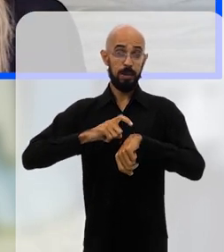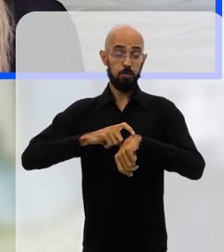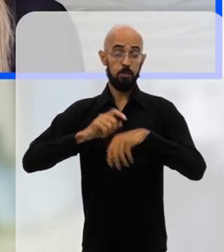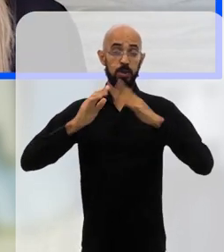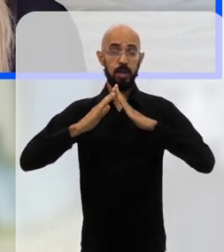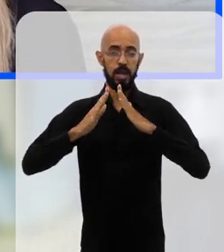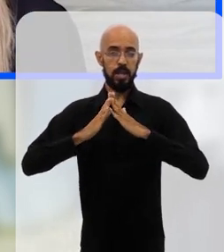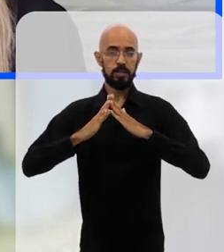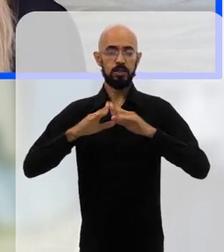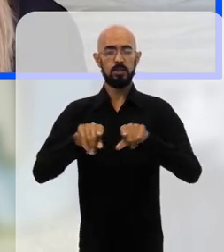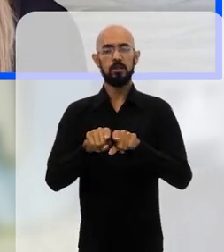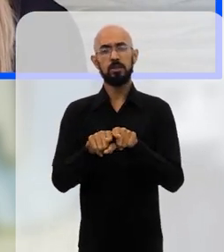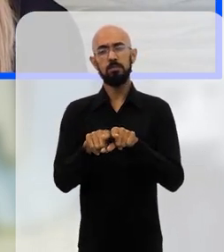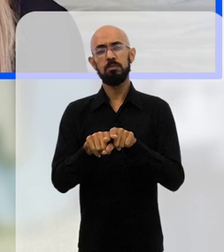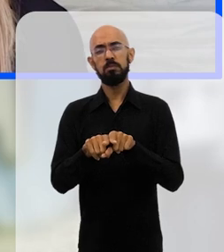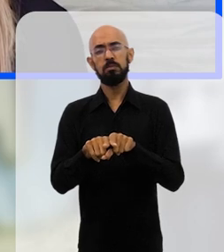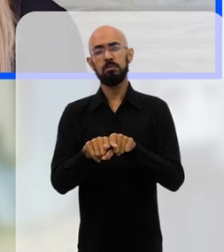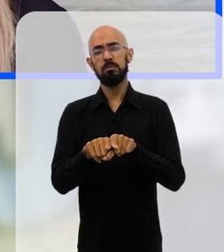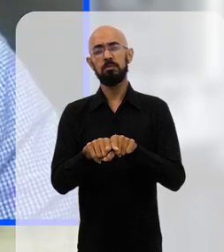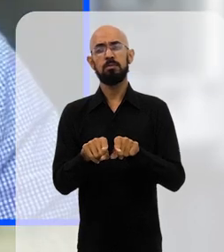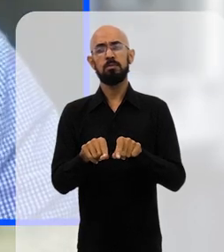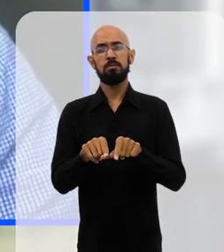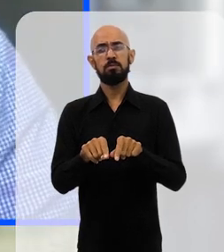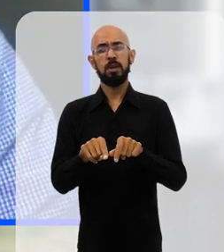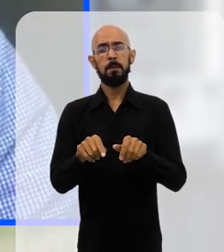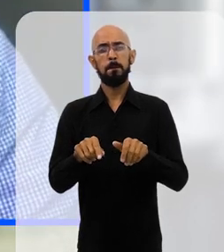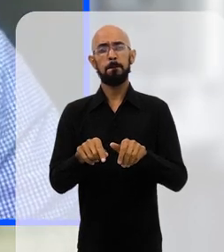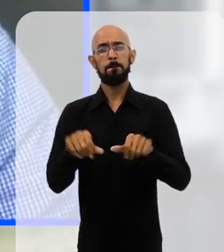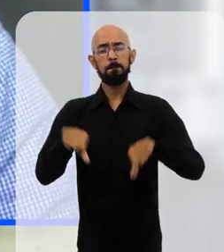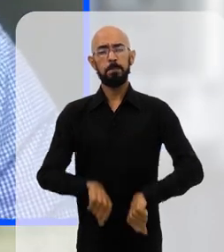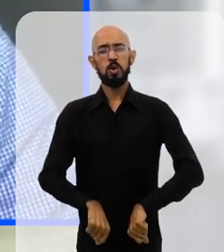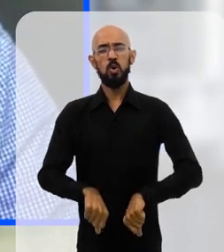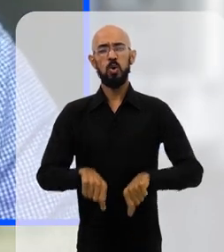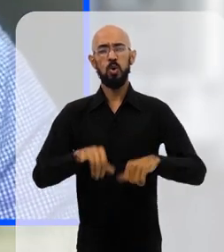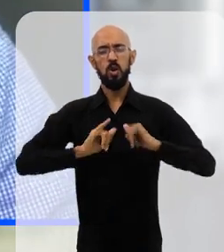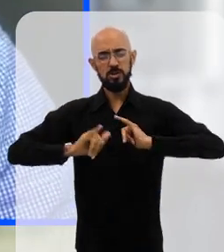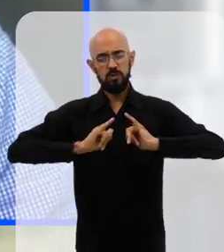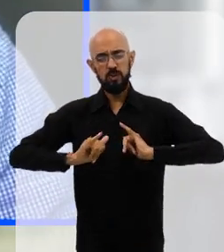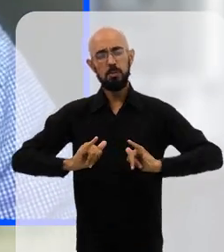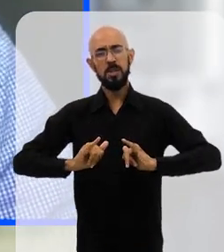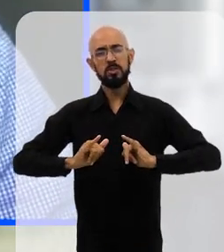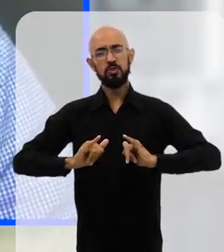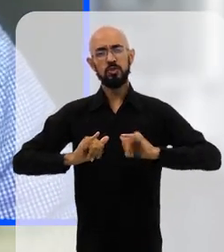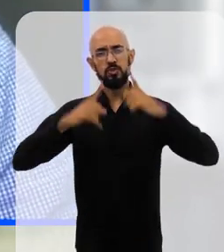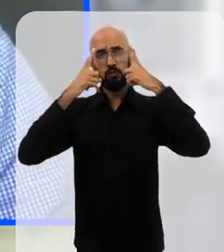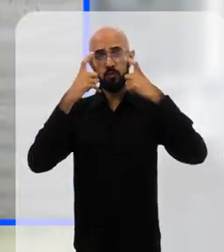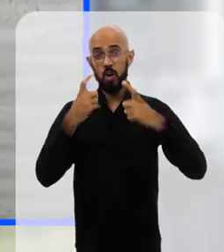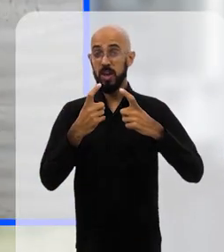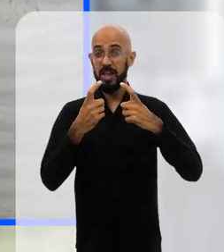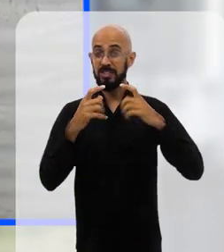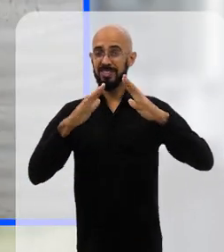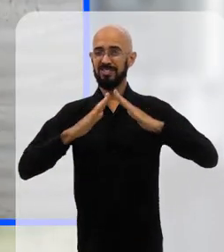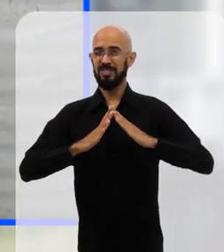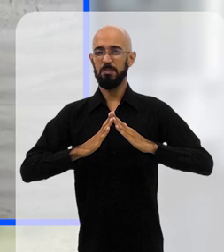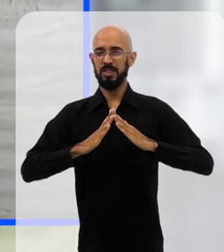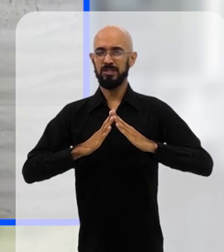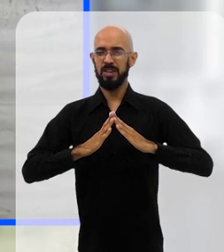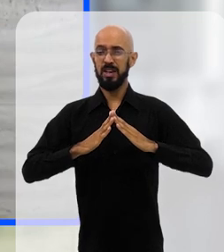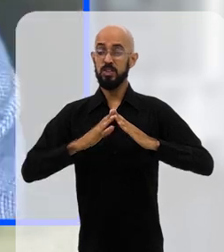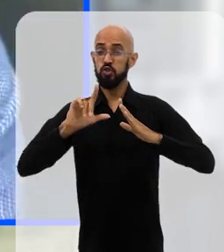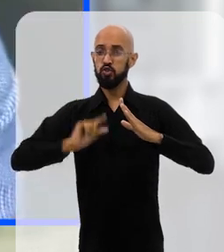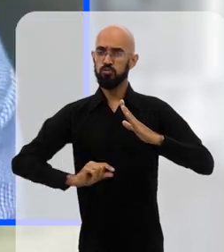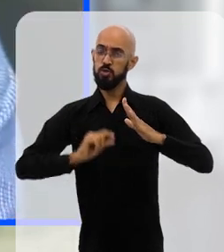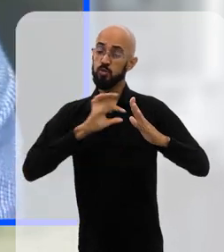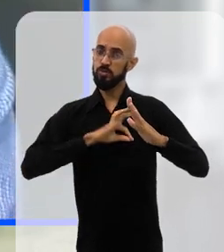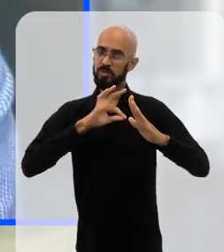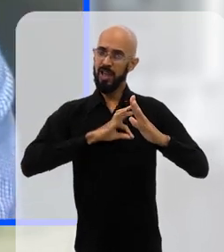de casa fez com que aumentasse também indicadores de violência doméstica. Então as mulheres perderam sua